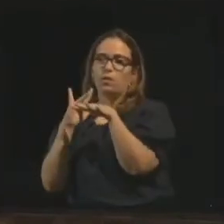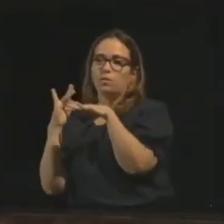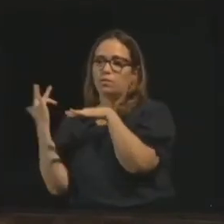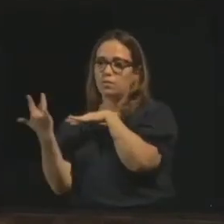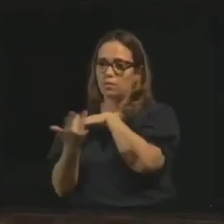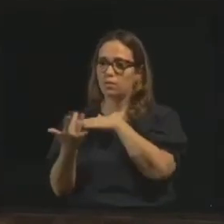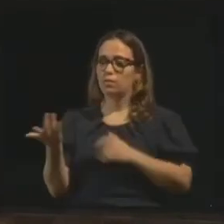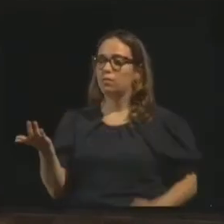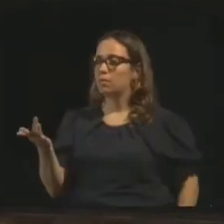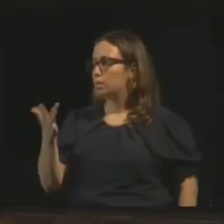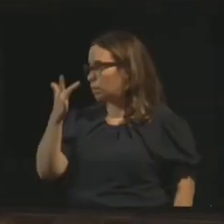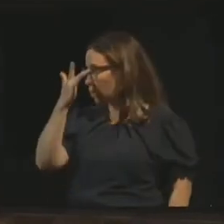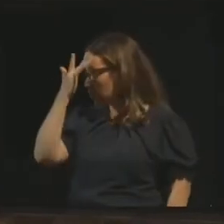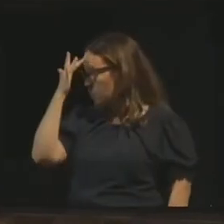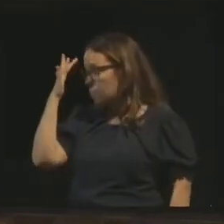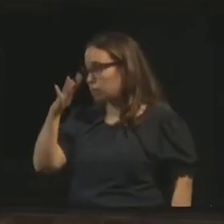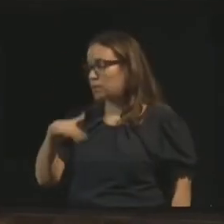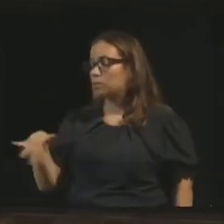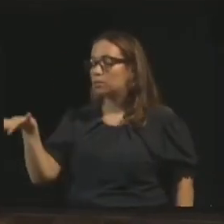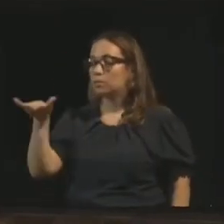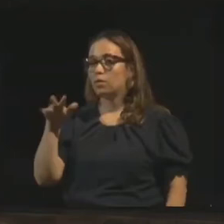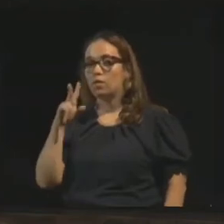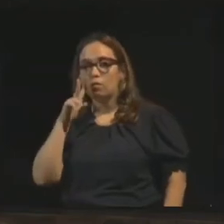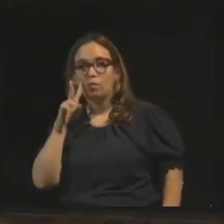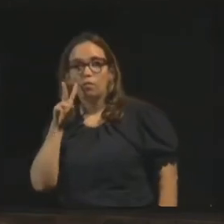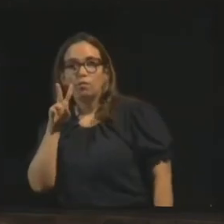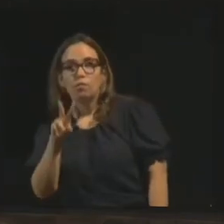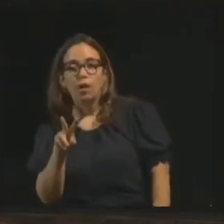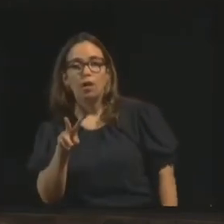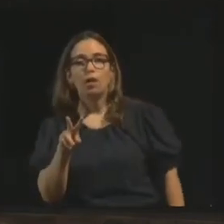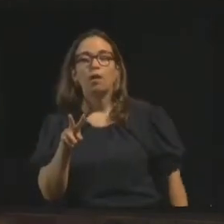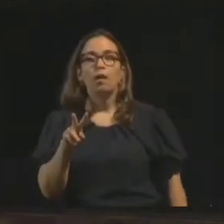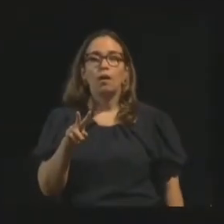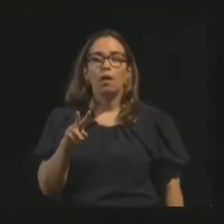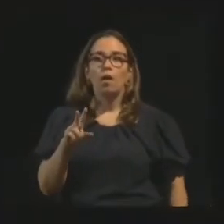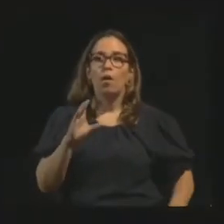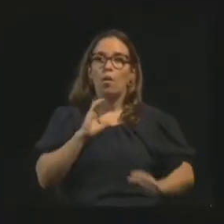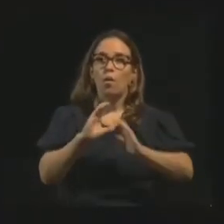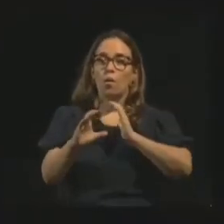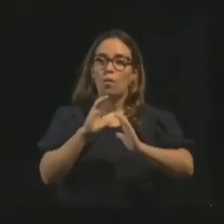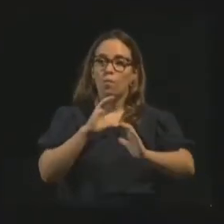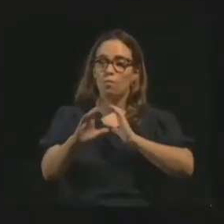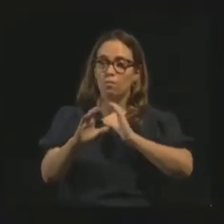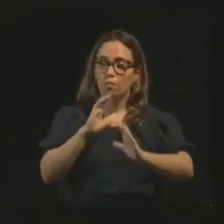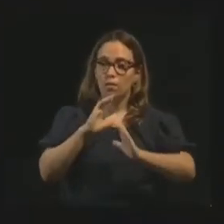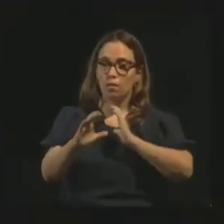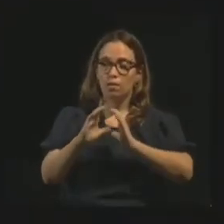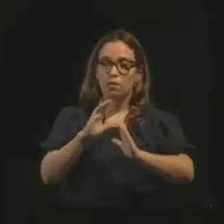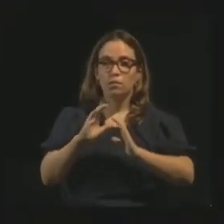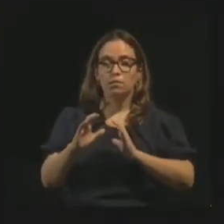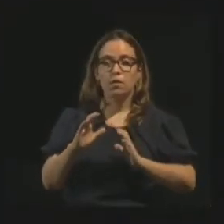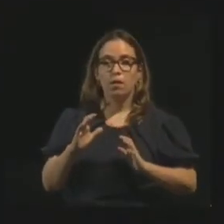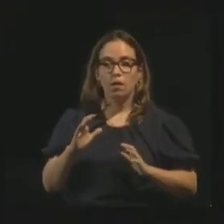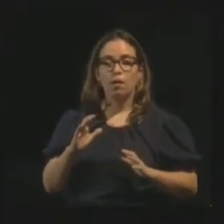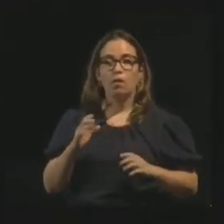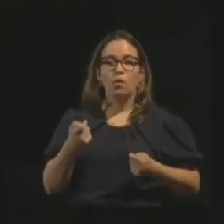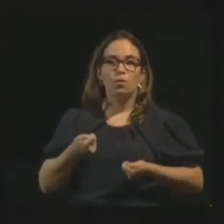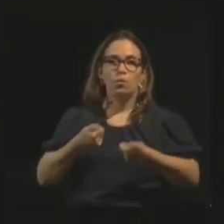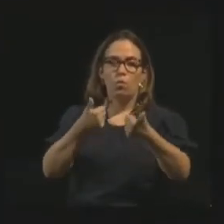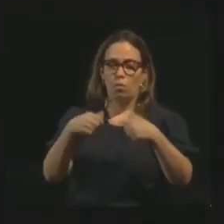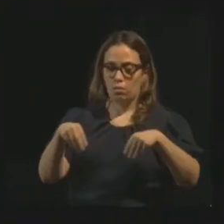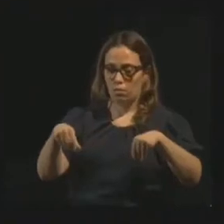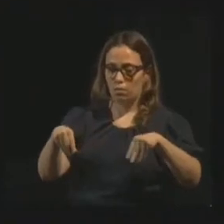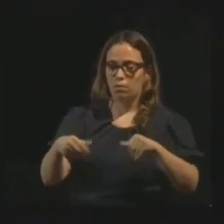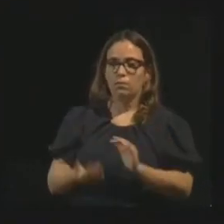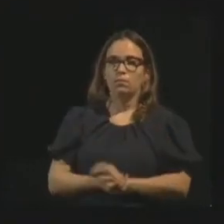Mas as pessoas tão encantadas com a comunicação que atribui realmente do seu ente querido, lhe doam terrenos,